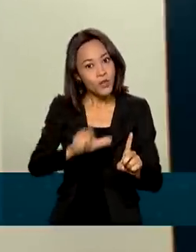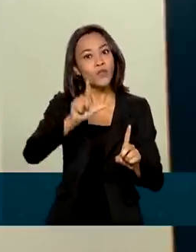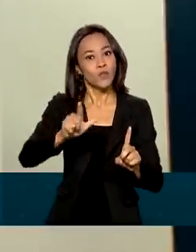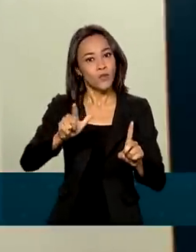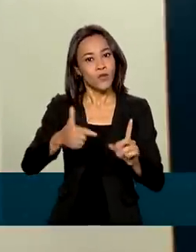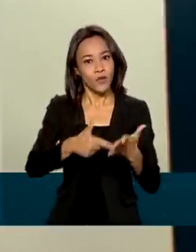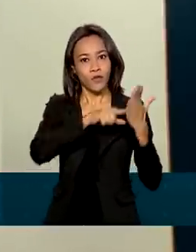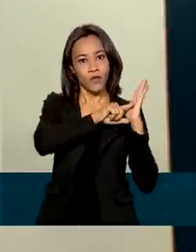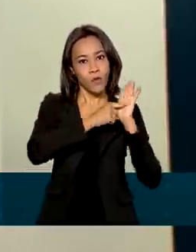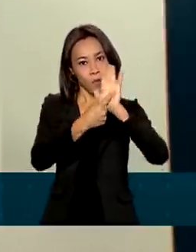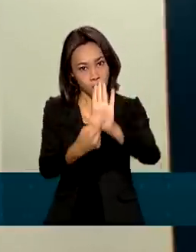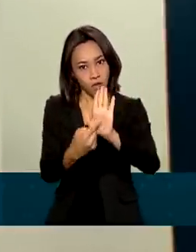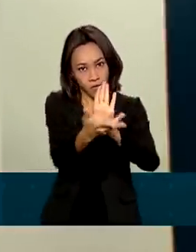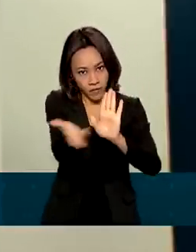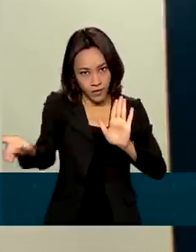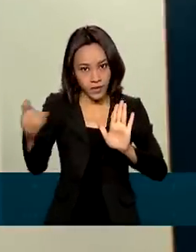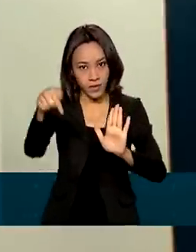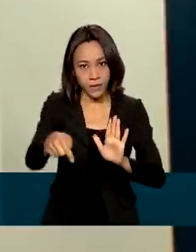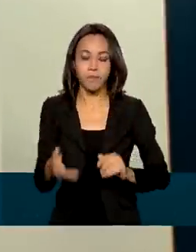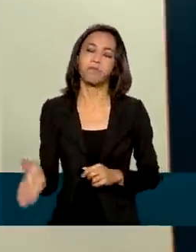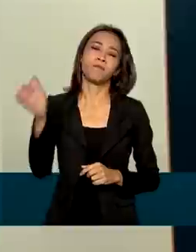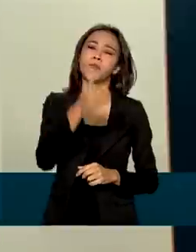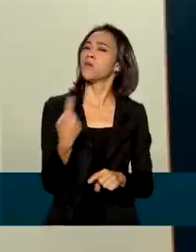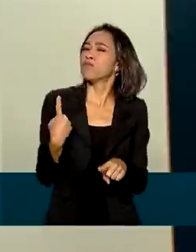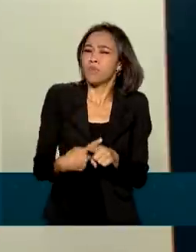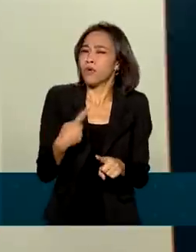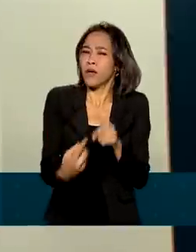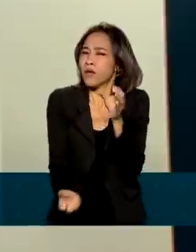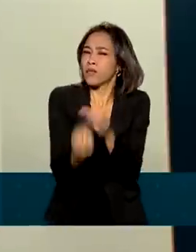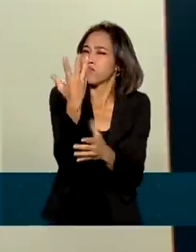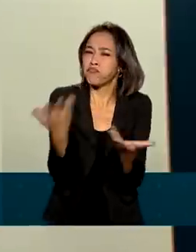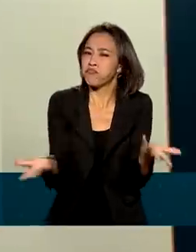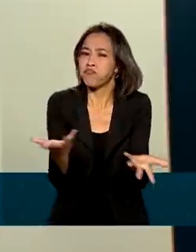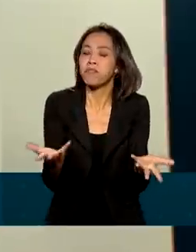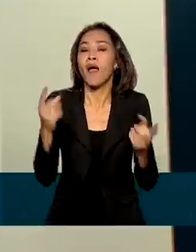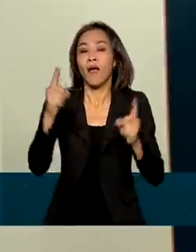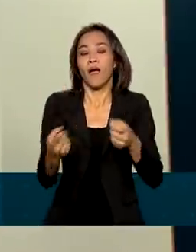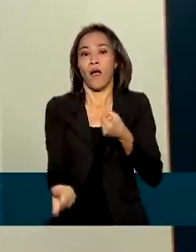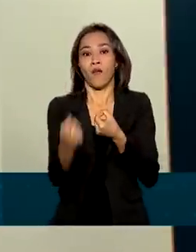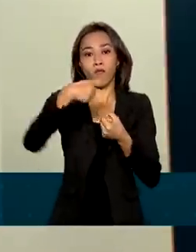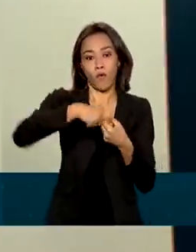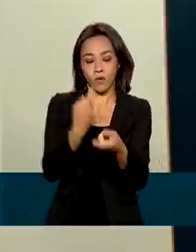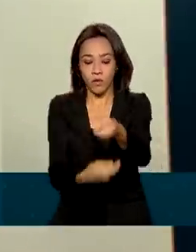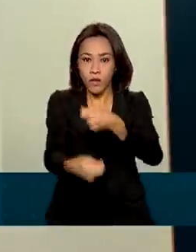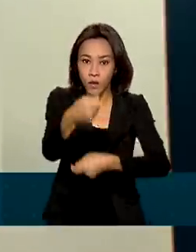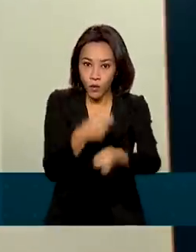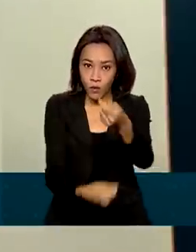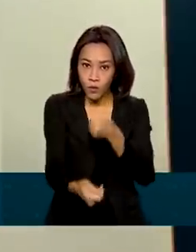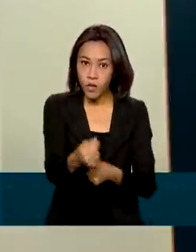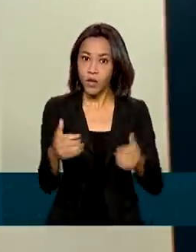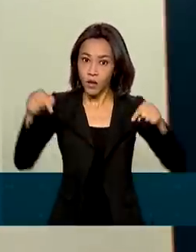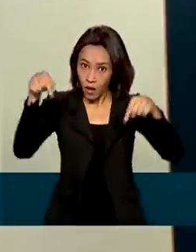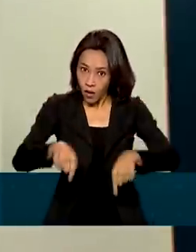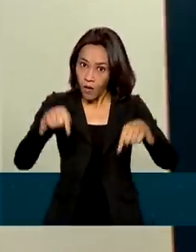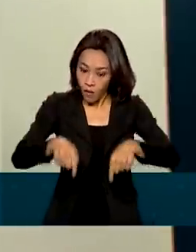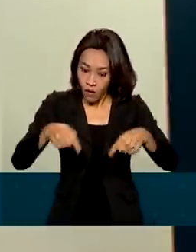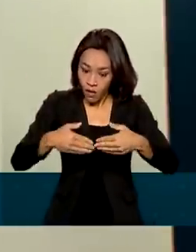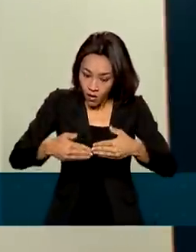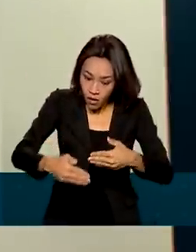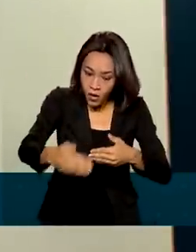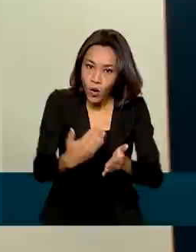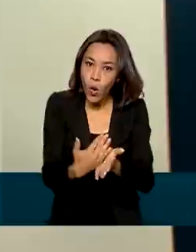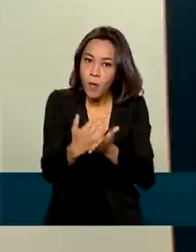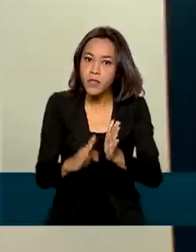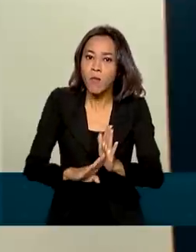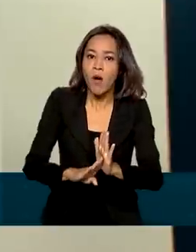que nos antecedeu. A razão disso é a retomada da economia, o crescimento econômico, que começa agora, finalmente, a